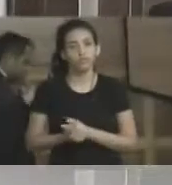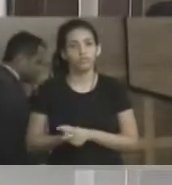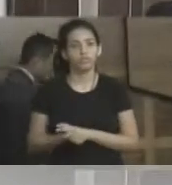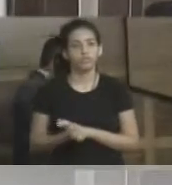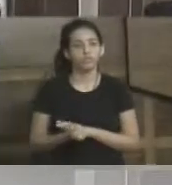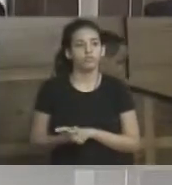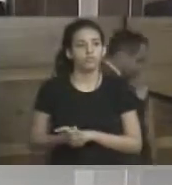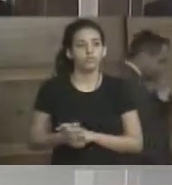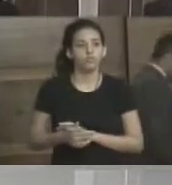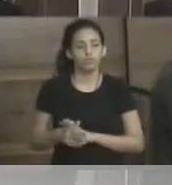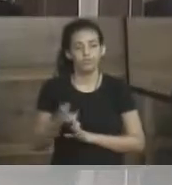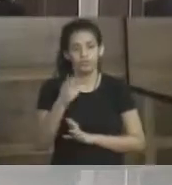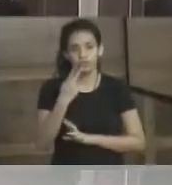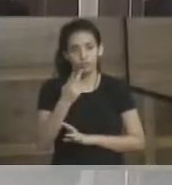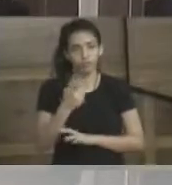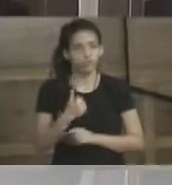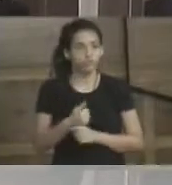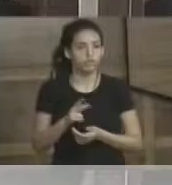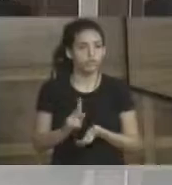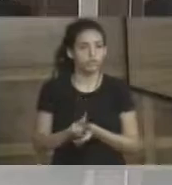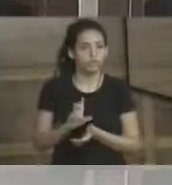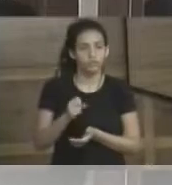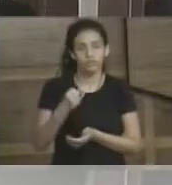dizer para vocês que, ainda que a gente esteja